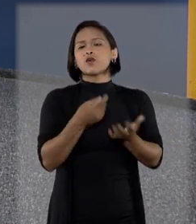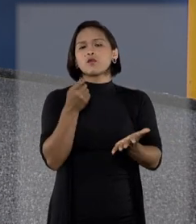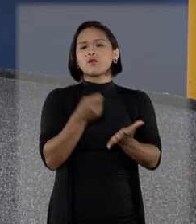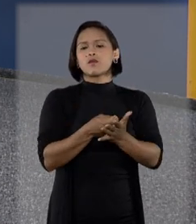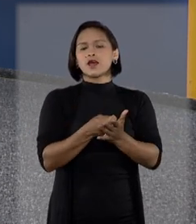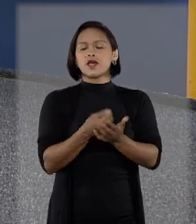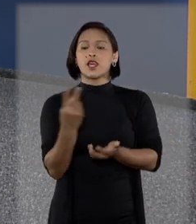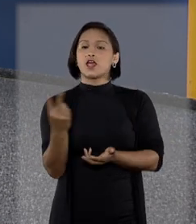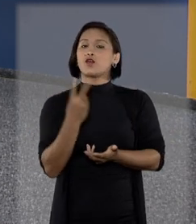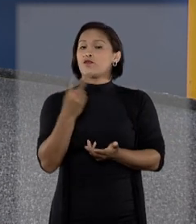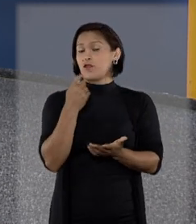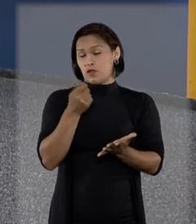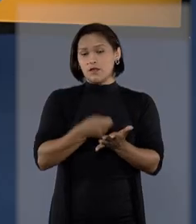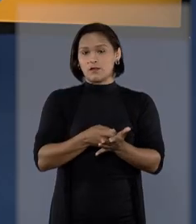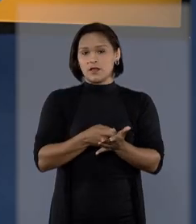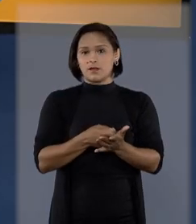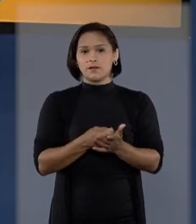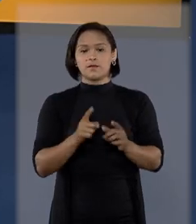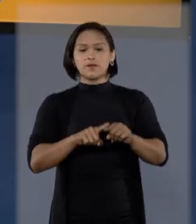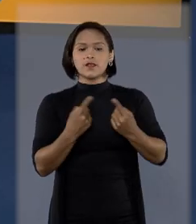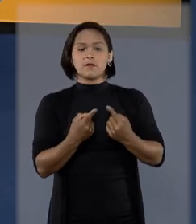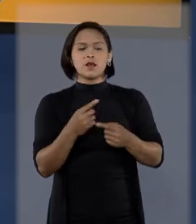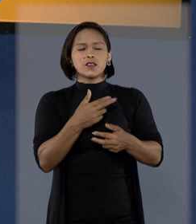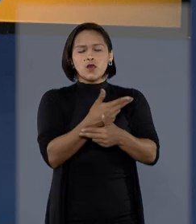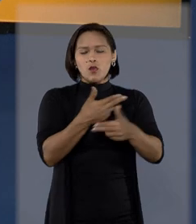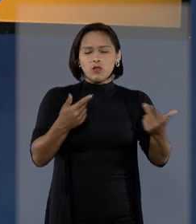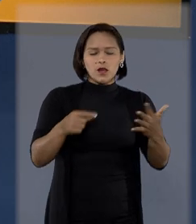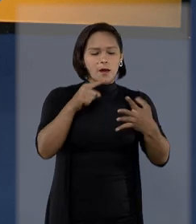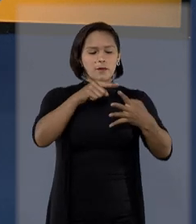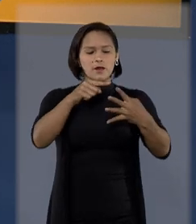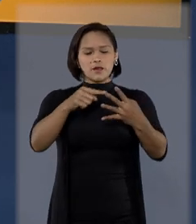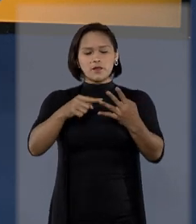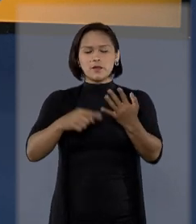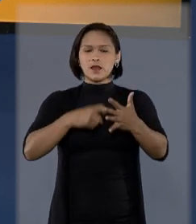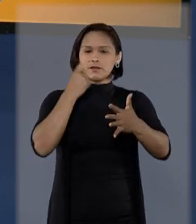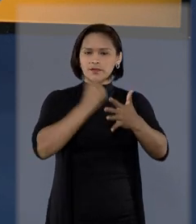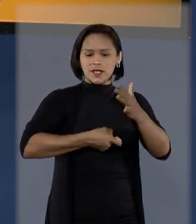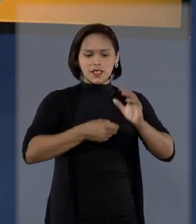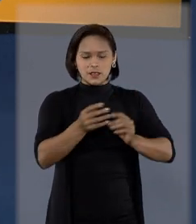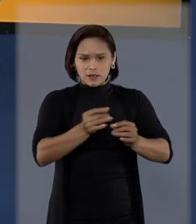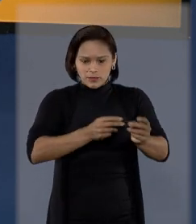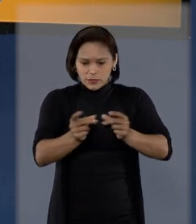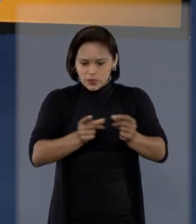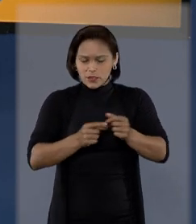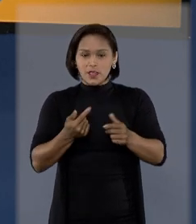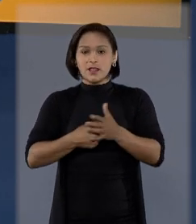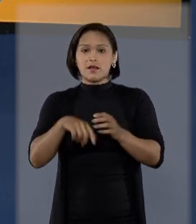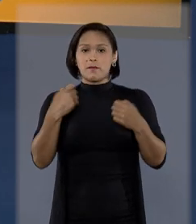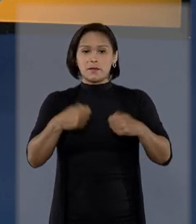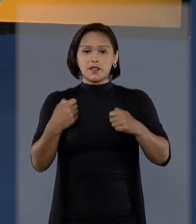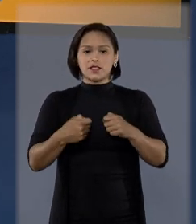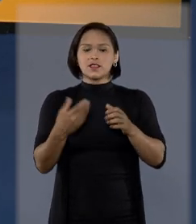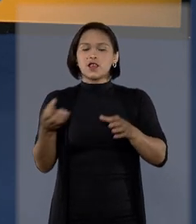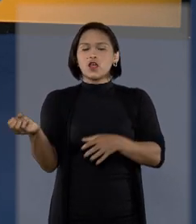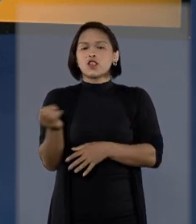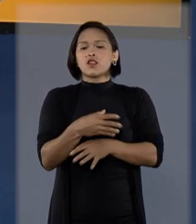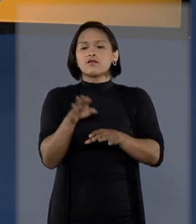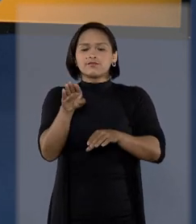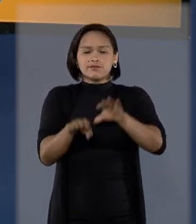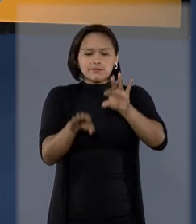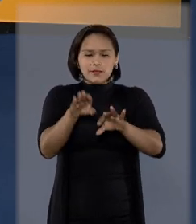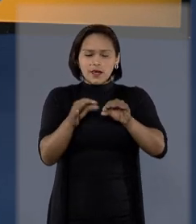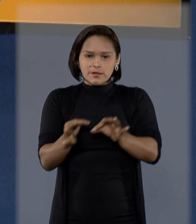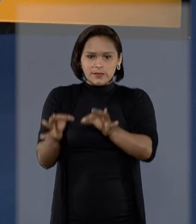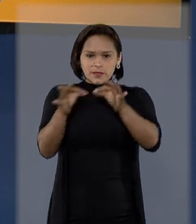paga, quanto paga. Porém, outros pontos sobre a taxa de corretagem ainda demandam novos posicionamentos